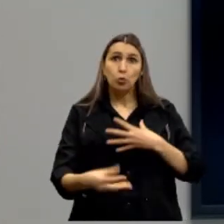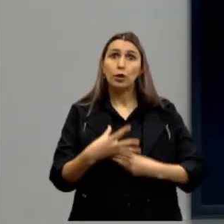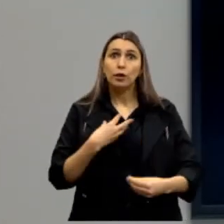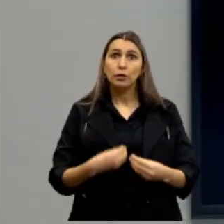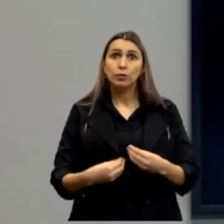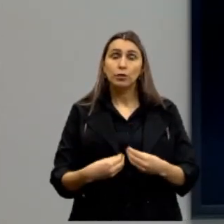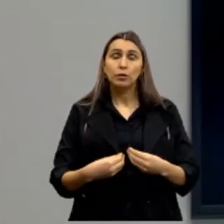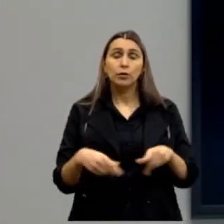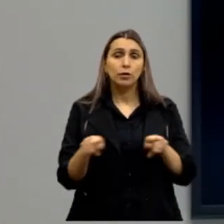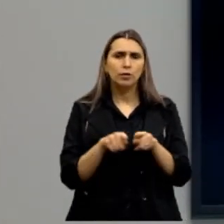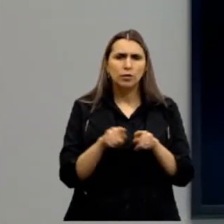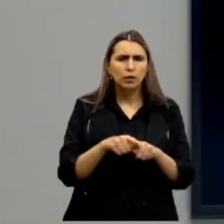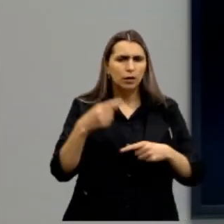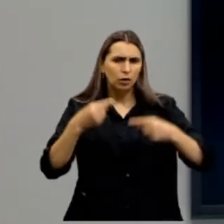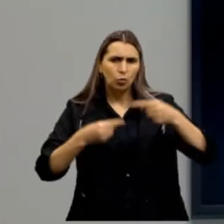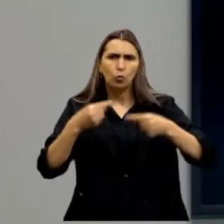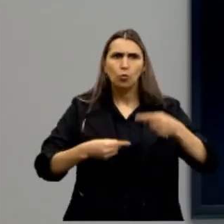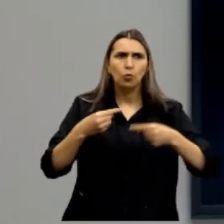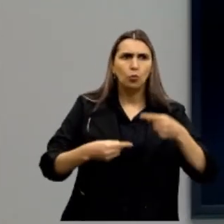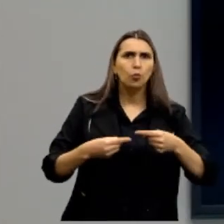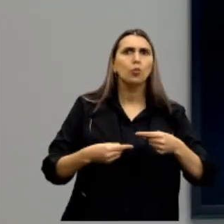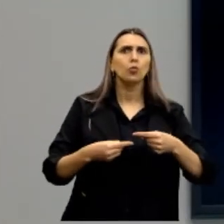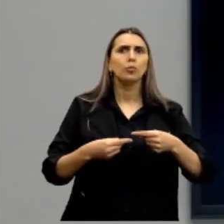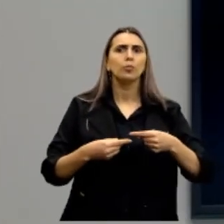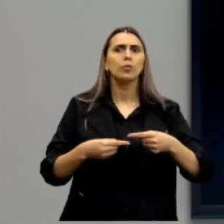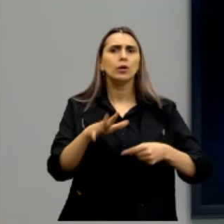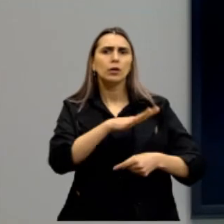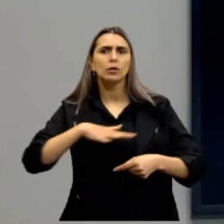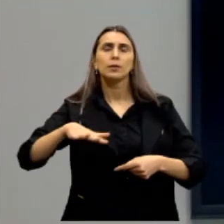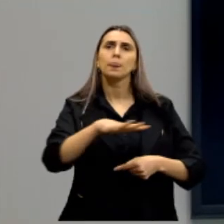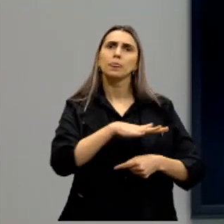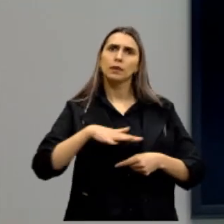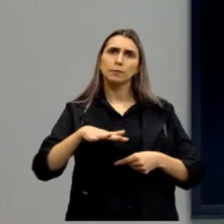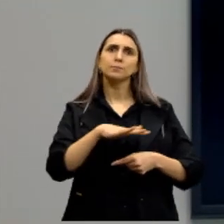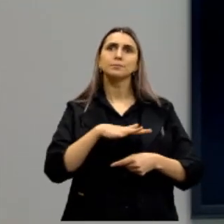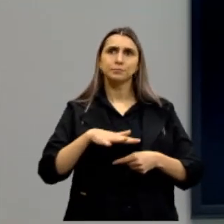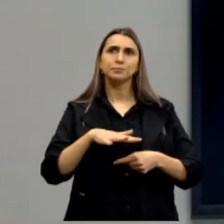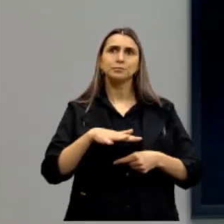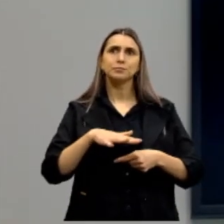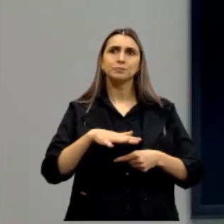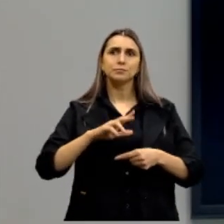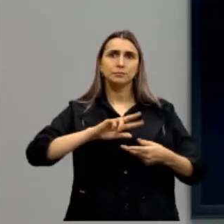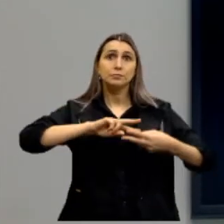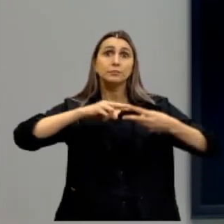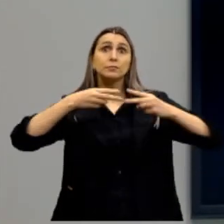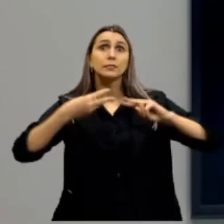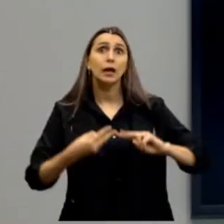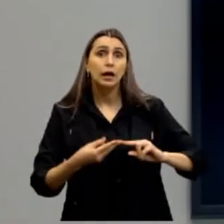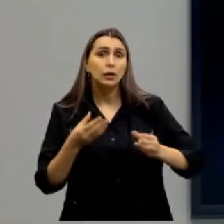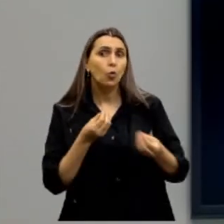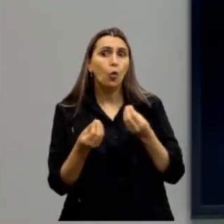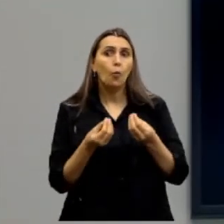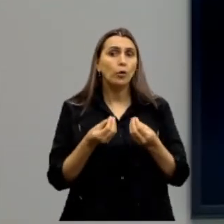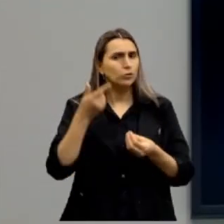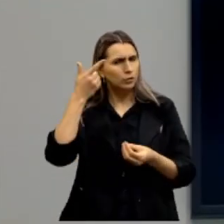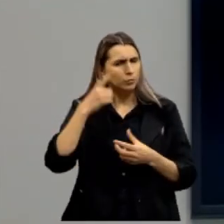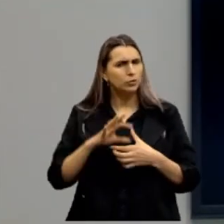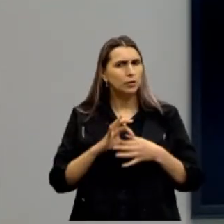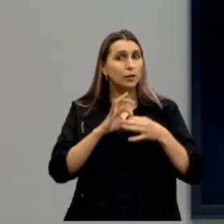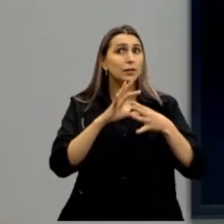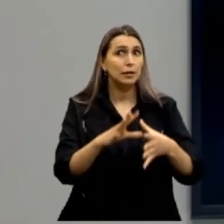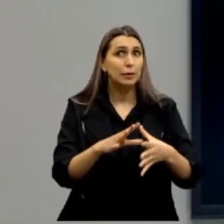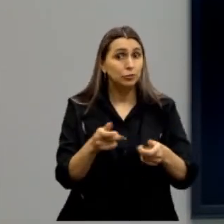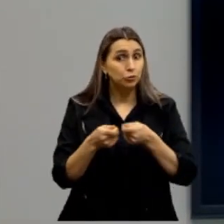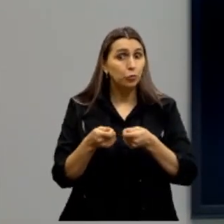bioética, a discussão é no campo da genética, até que ponto nós temos a liberdade,